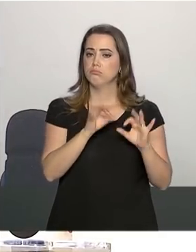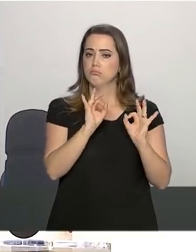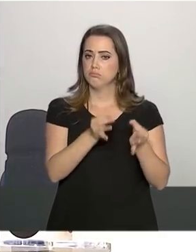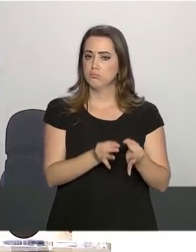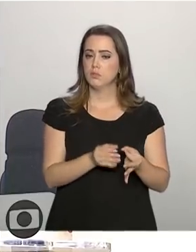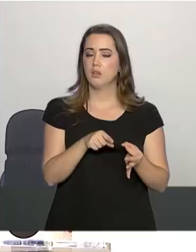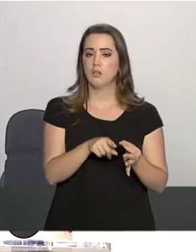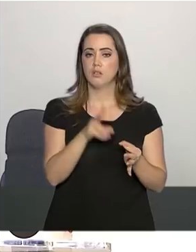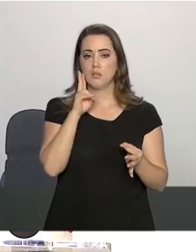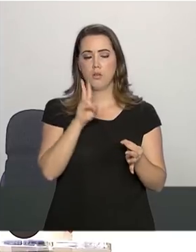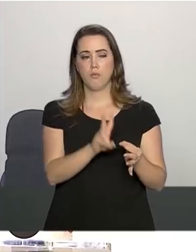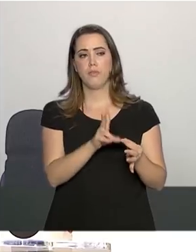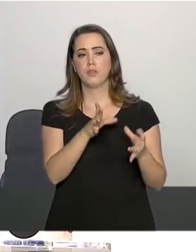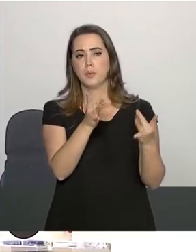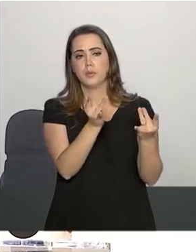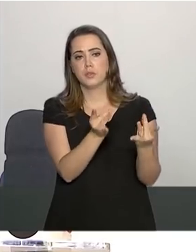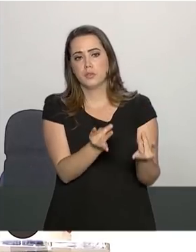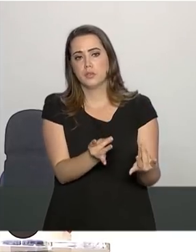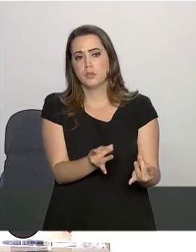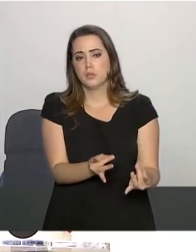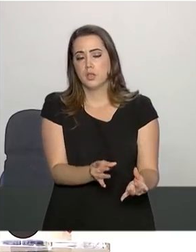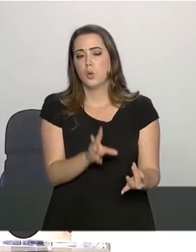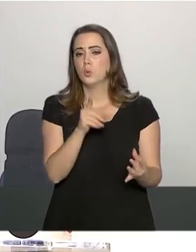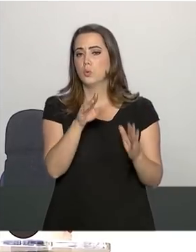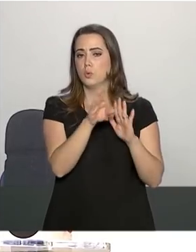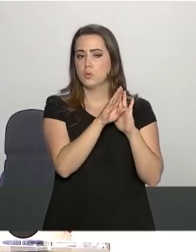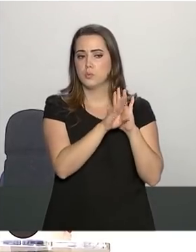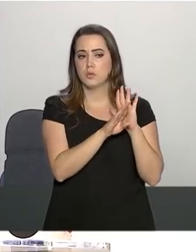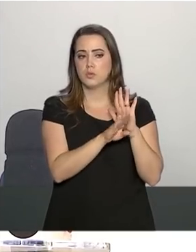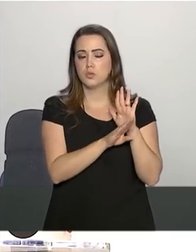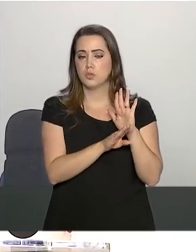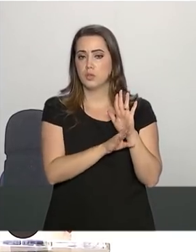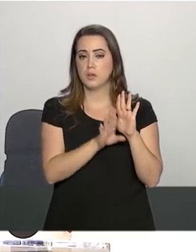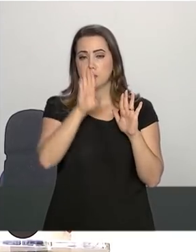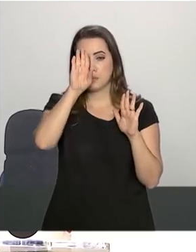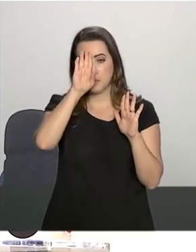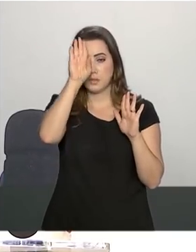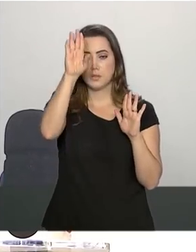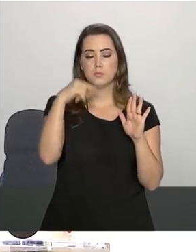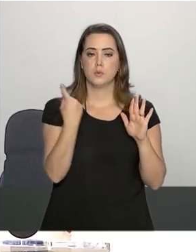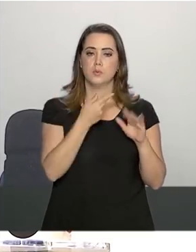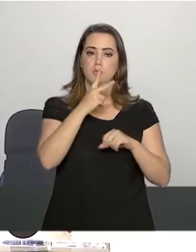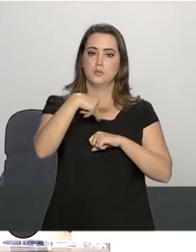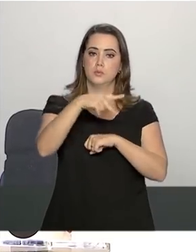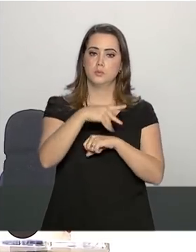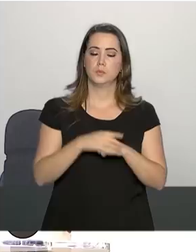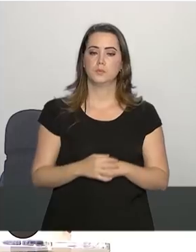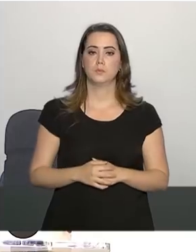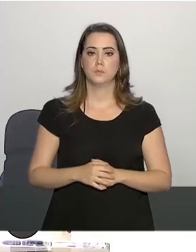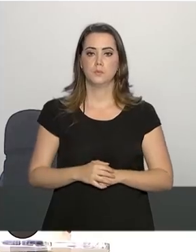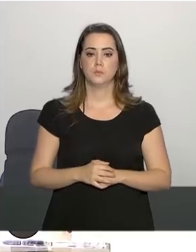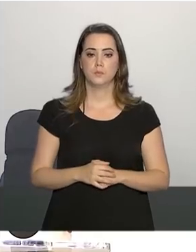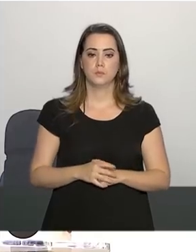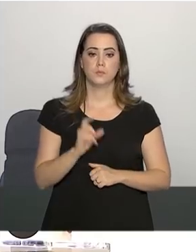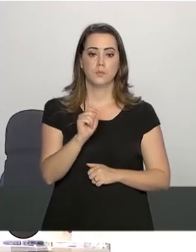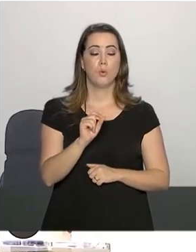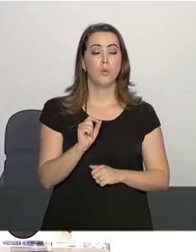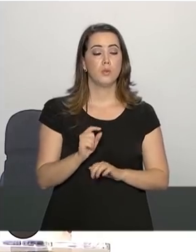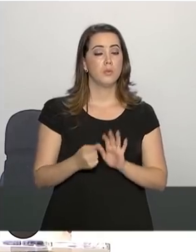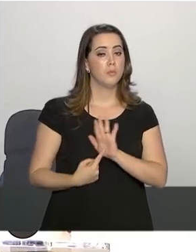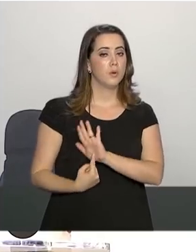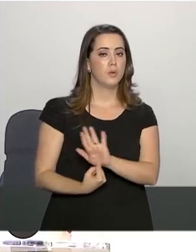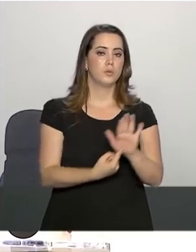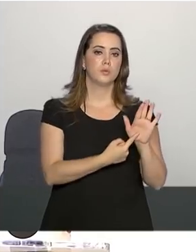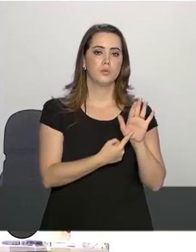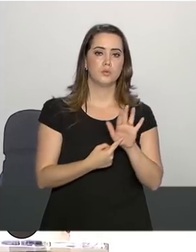acompanhamento detalhado dos projetos prioritários para o nosso país. Isso demonstra